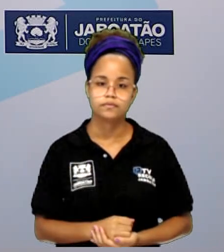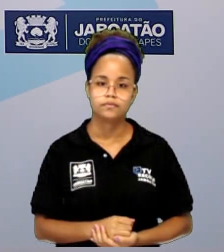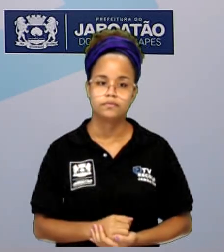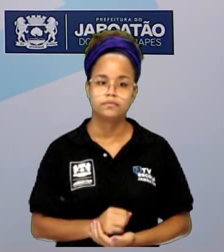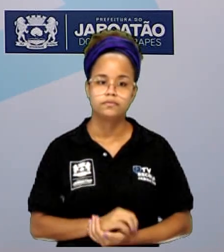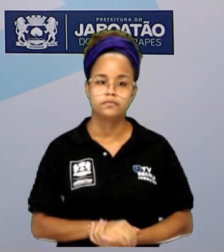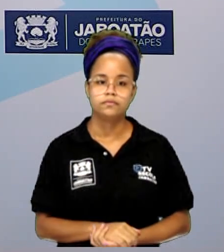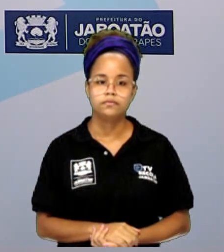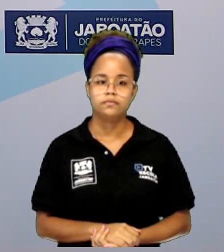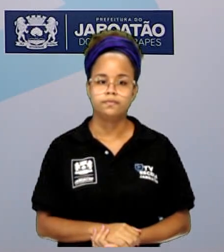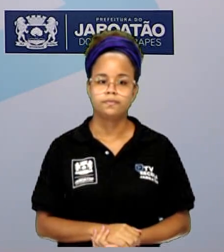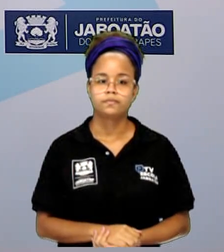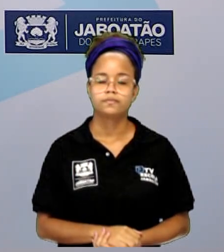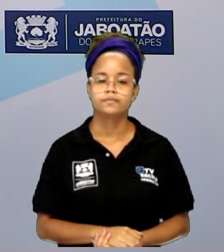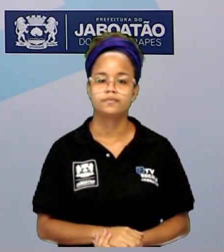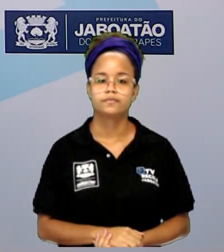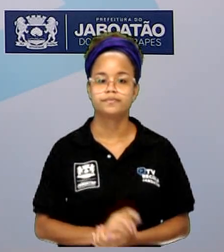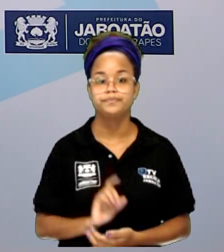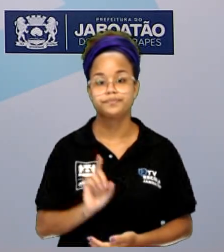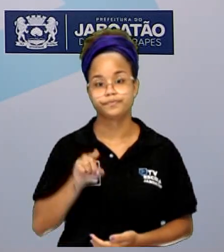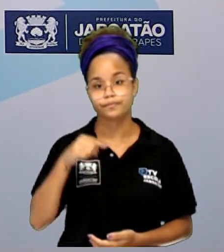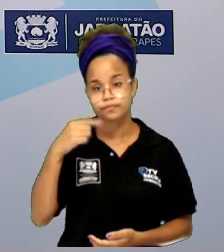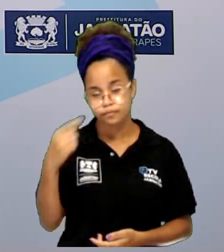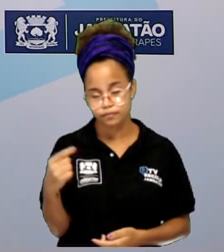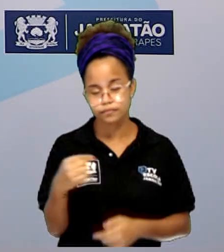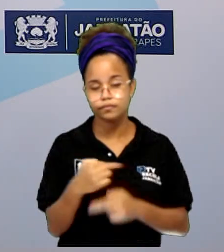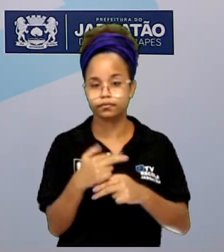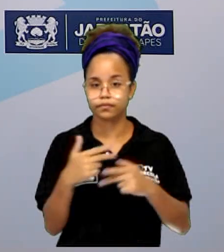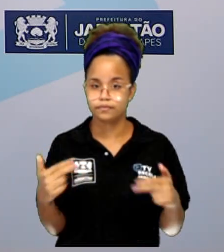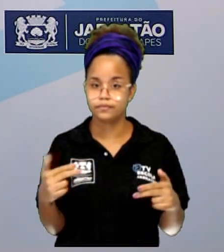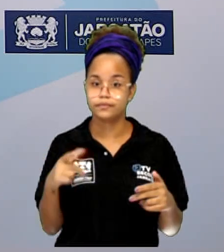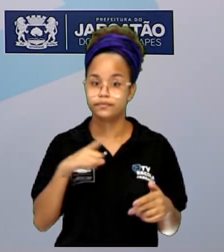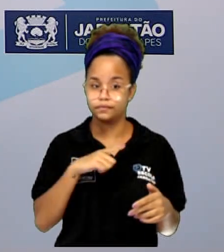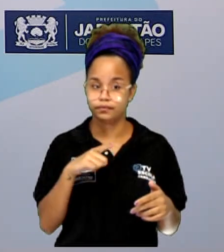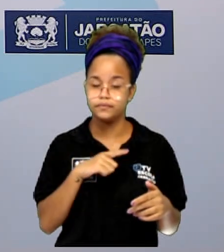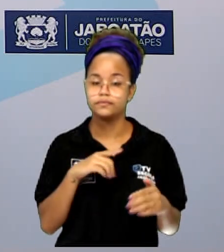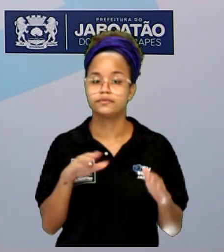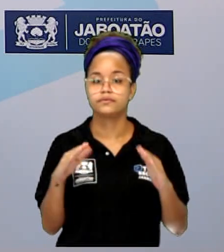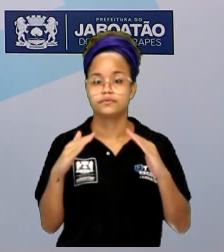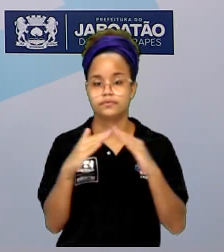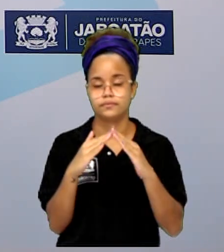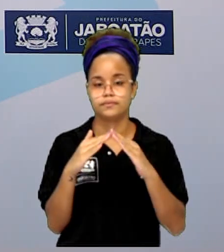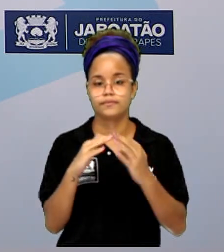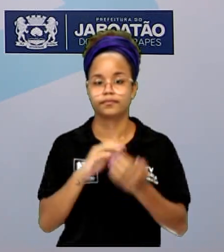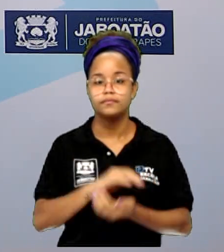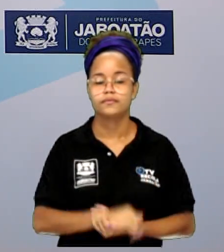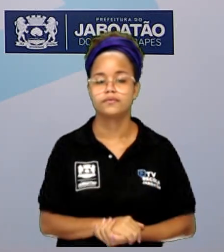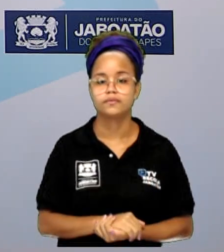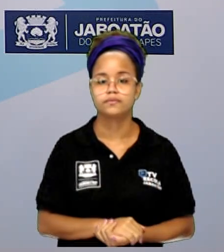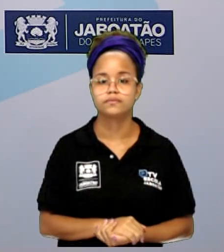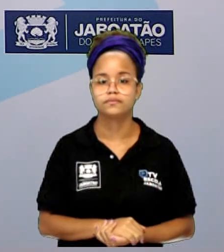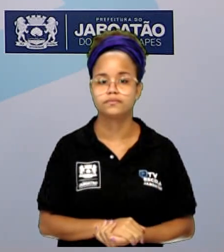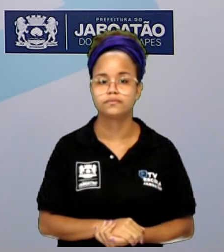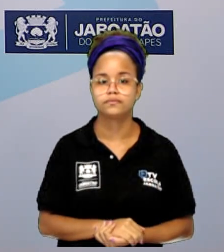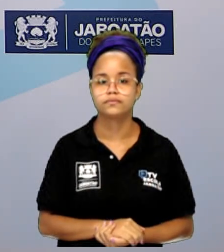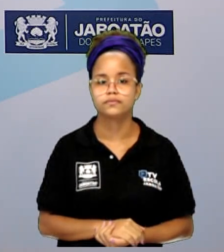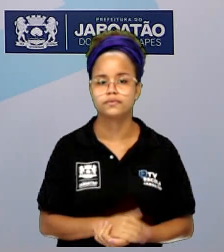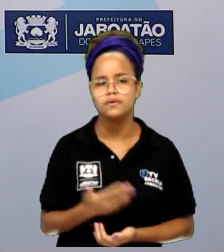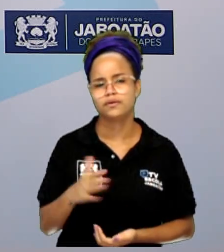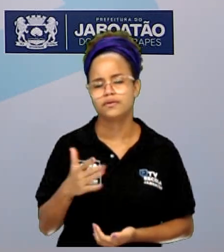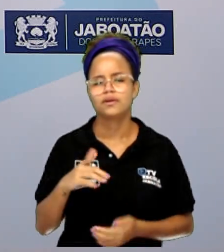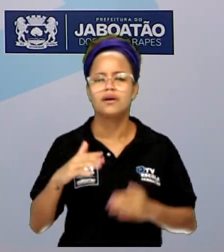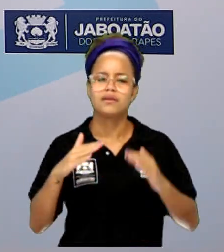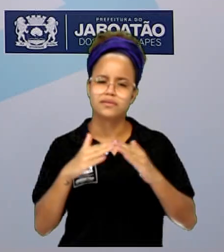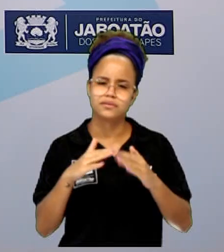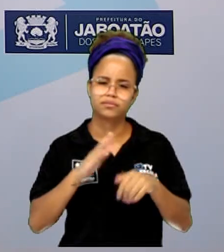Vamos lá. Outro equipamento que a gente tem também em casa, que às vezes, uma casa que é mais